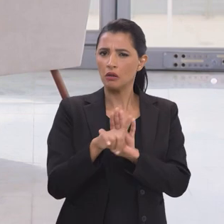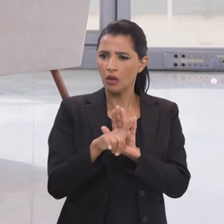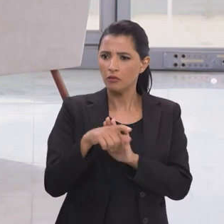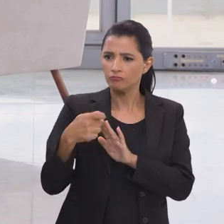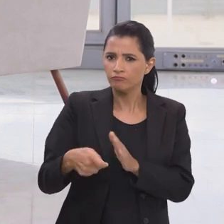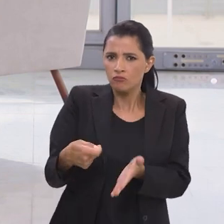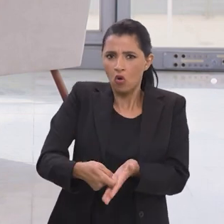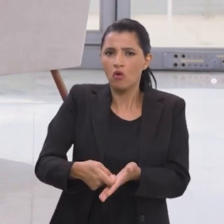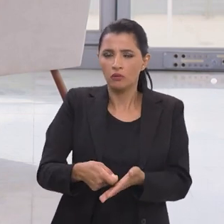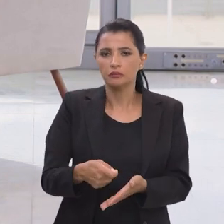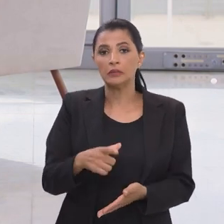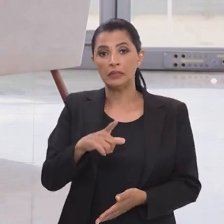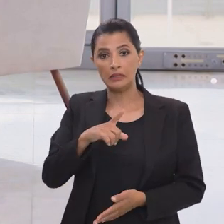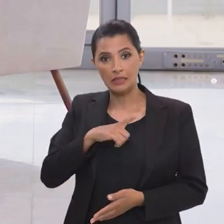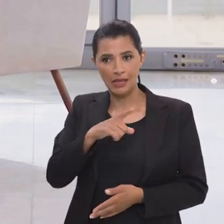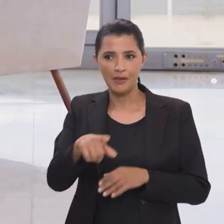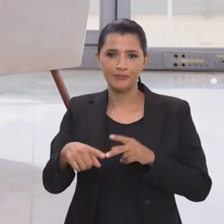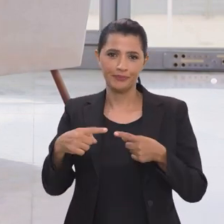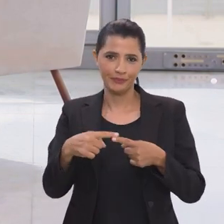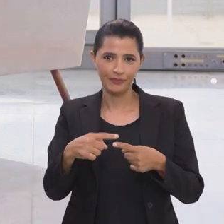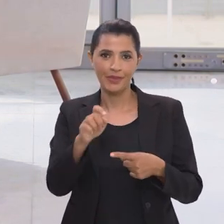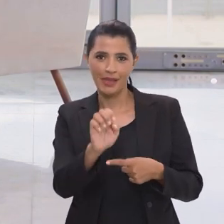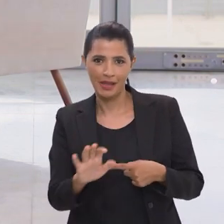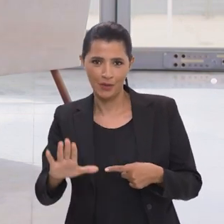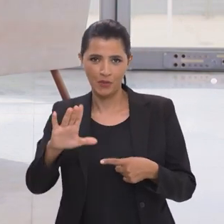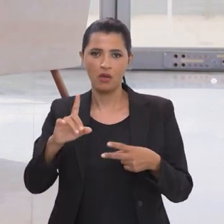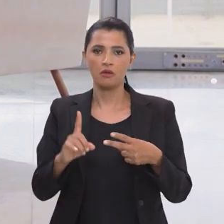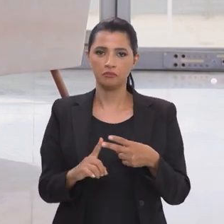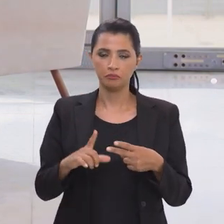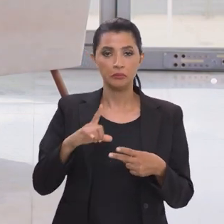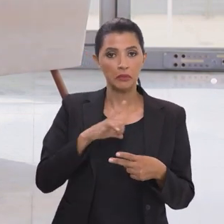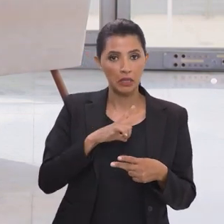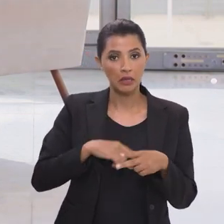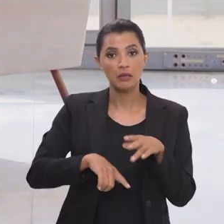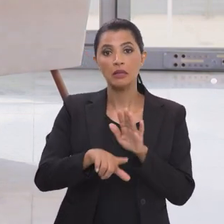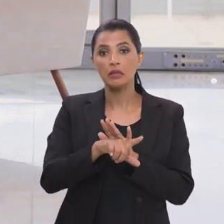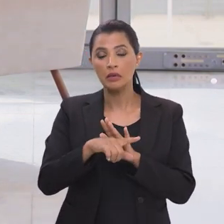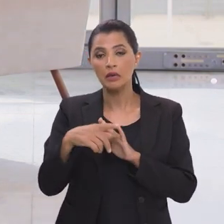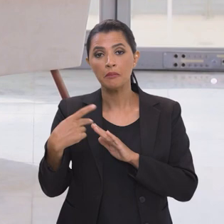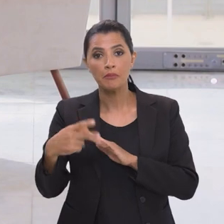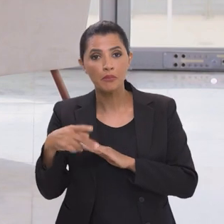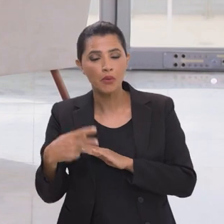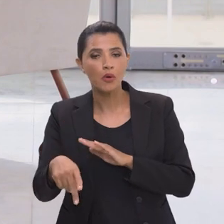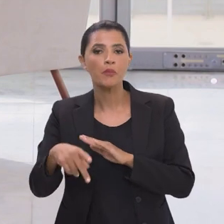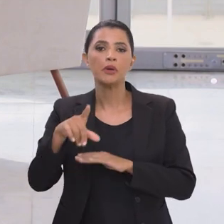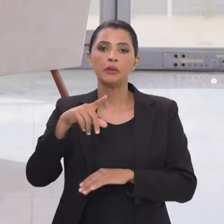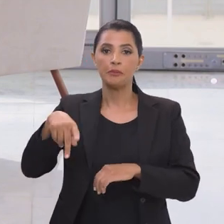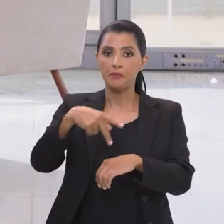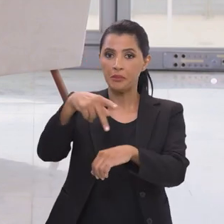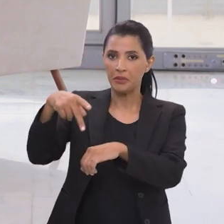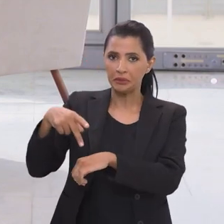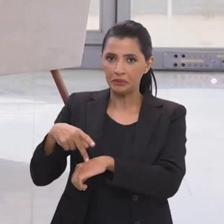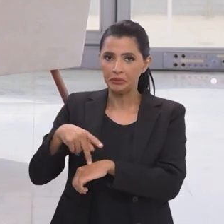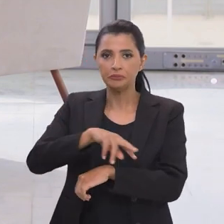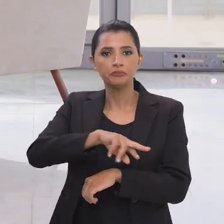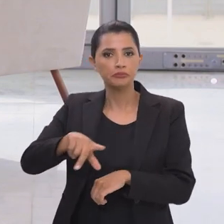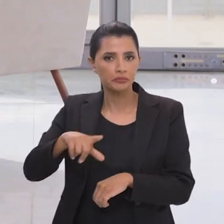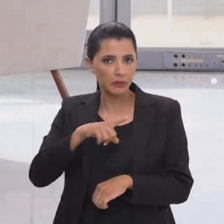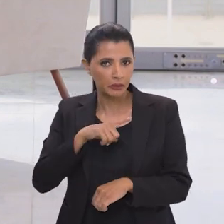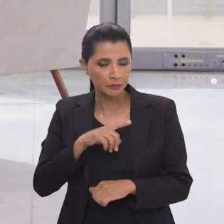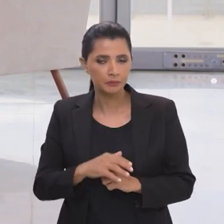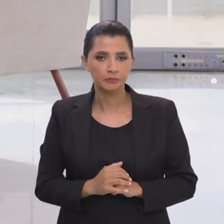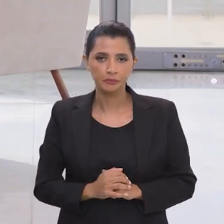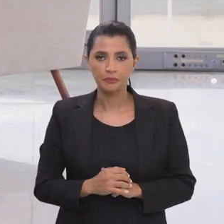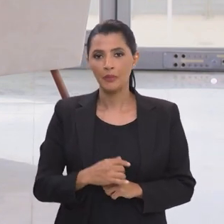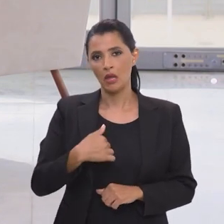regulação bem mais nós tivemos resoluções da comunidade europeia nós temos legislações específicas de países